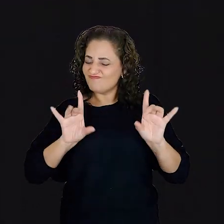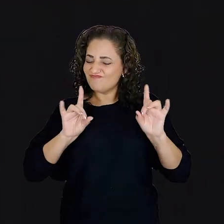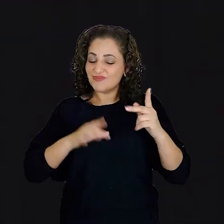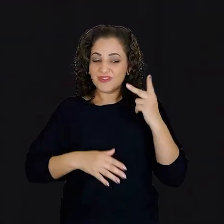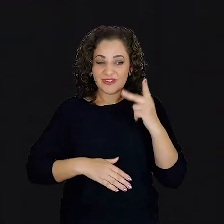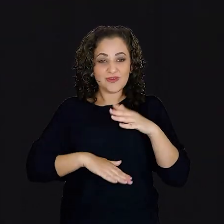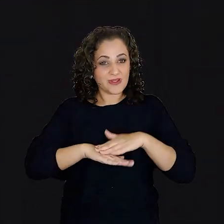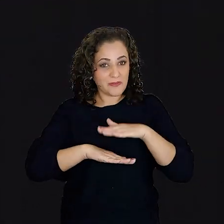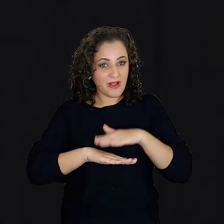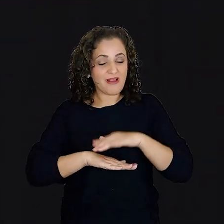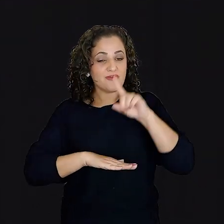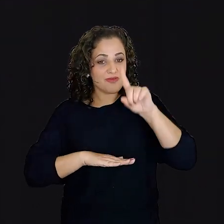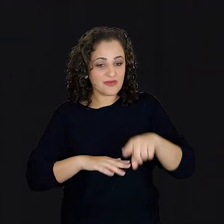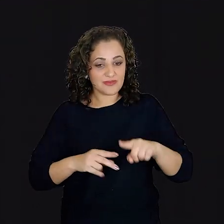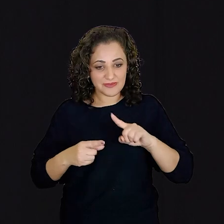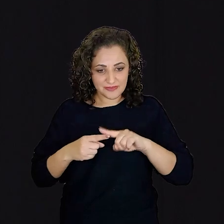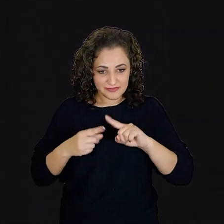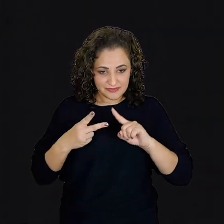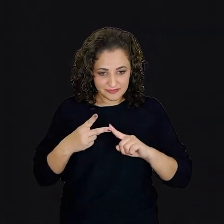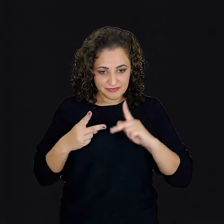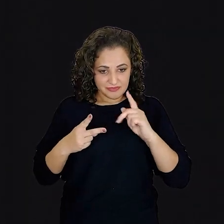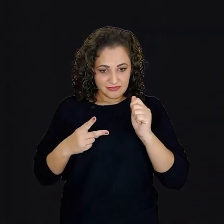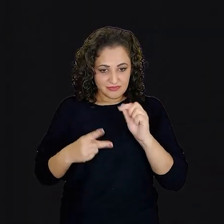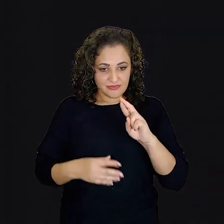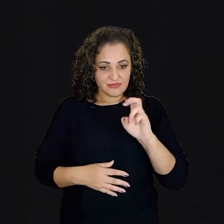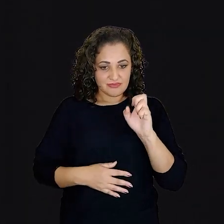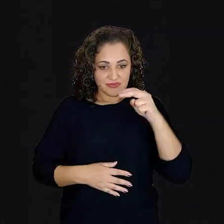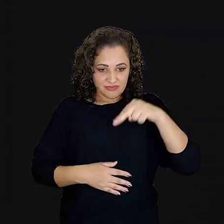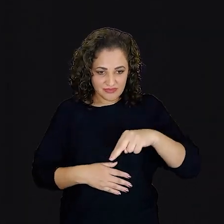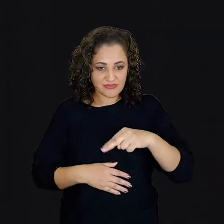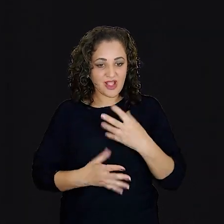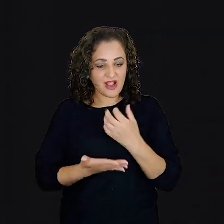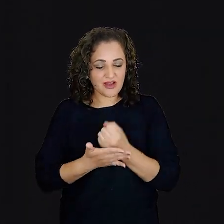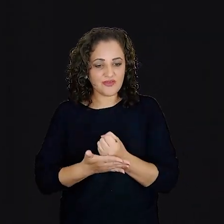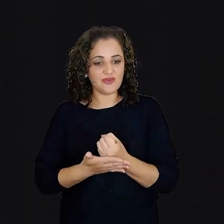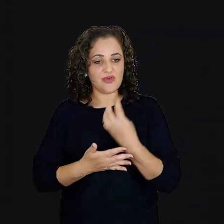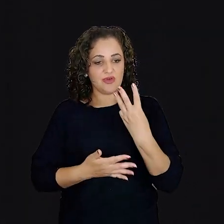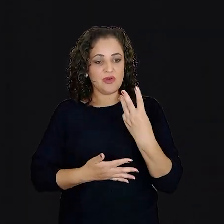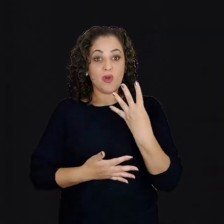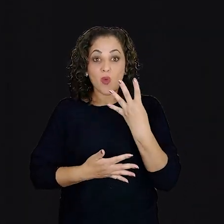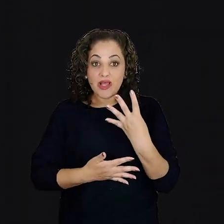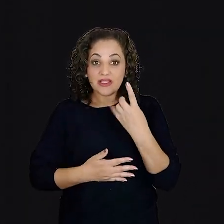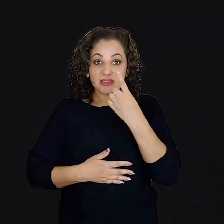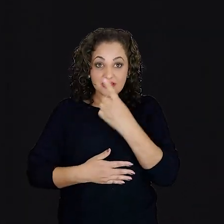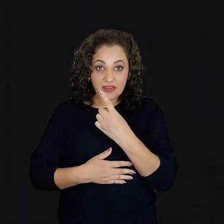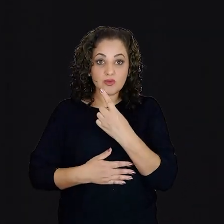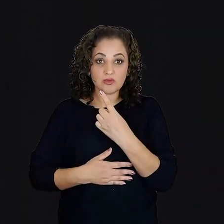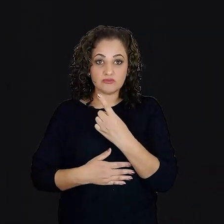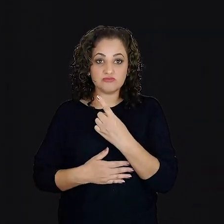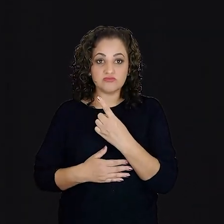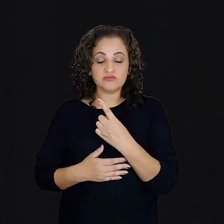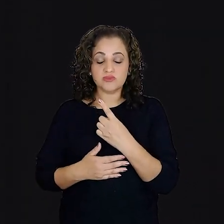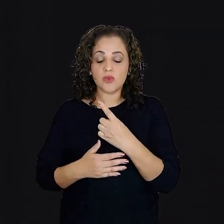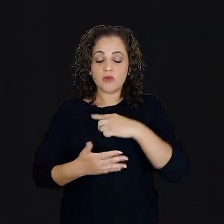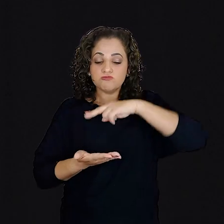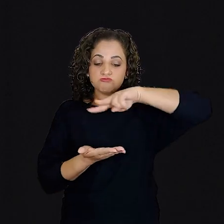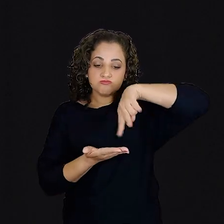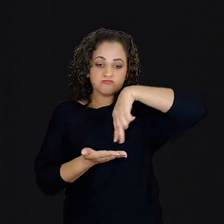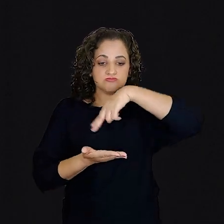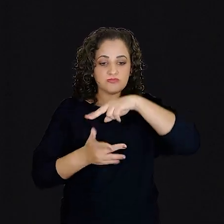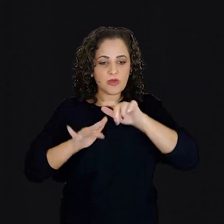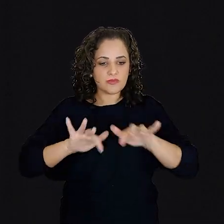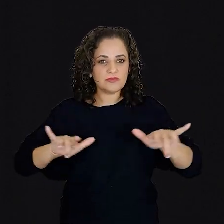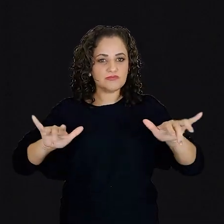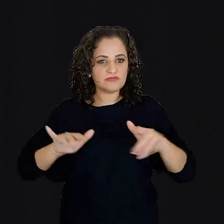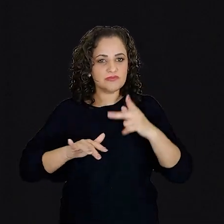extremamente requintados sobre sua obra são Karen Fernandes gravou 41 valsas para o piano Chiquinha. O álbum